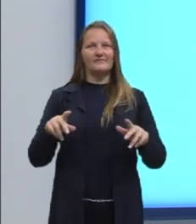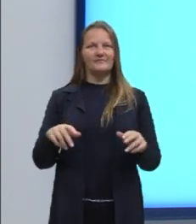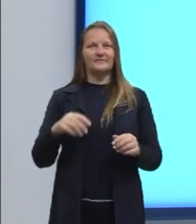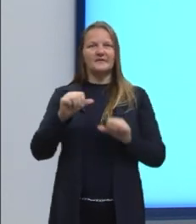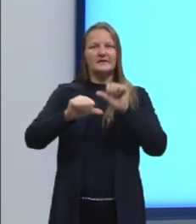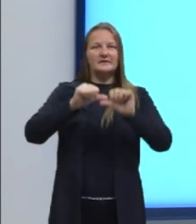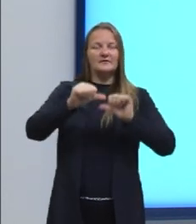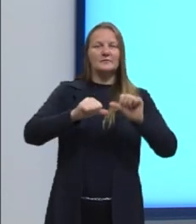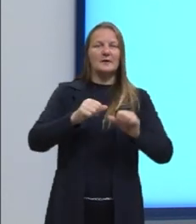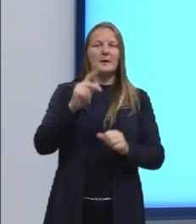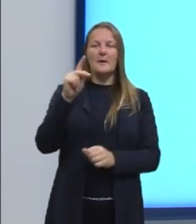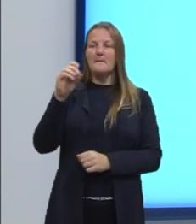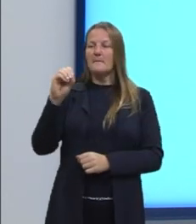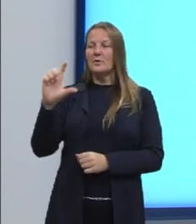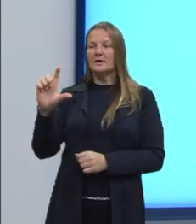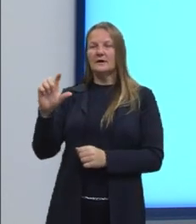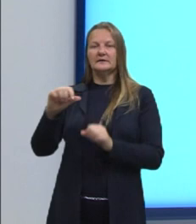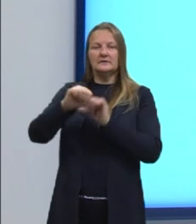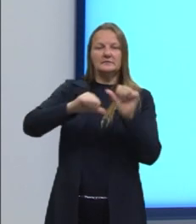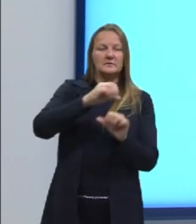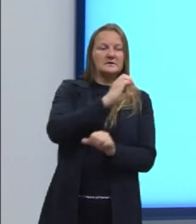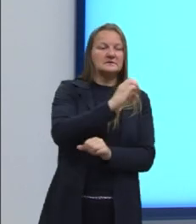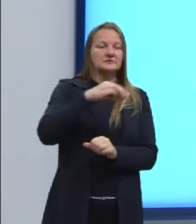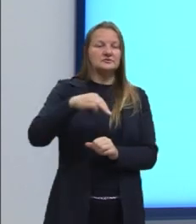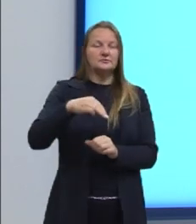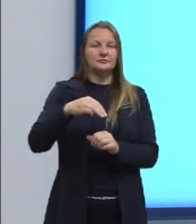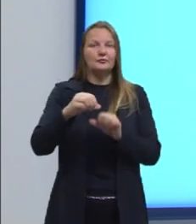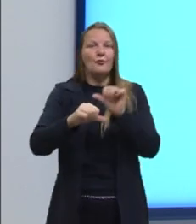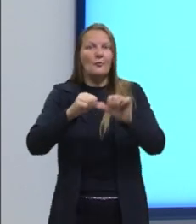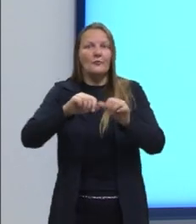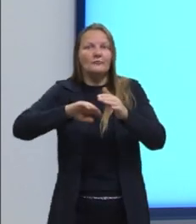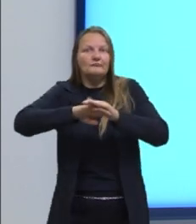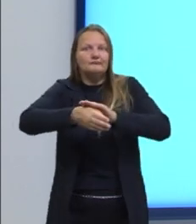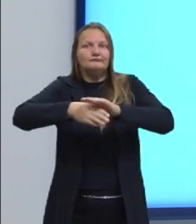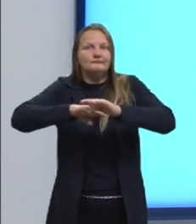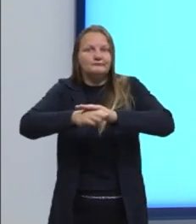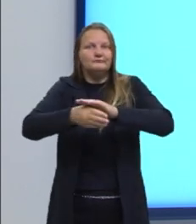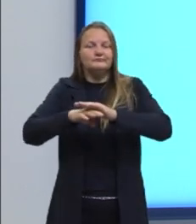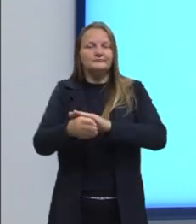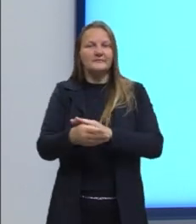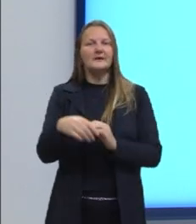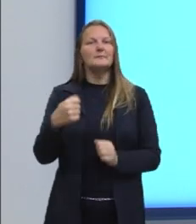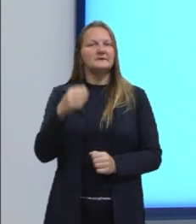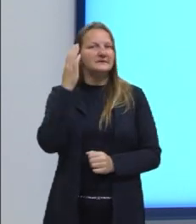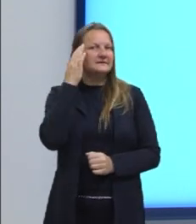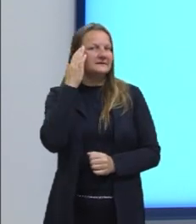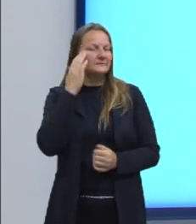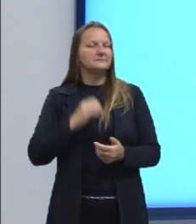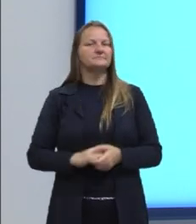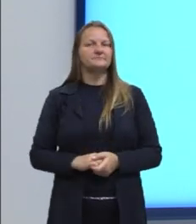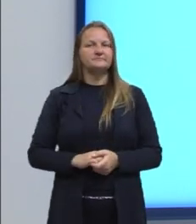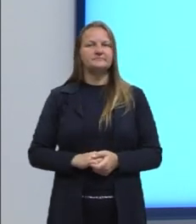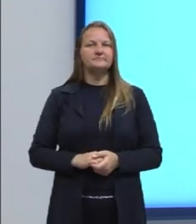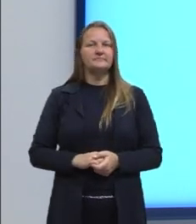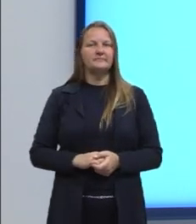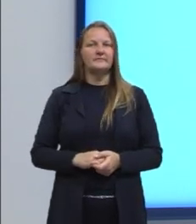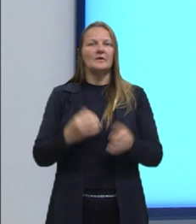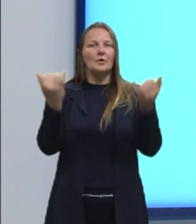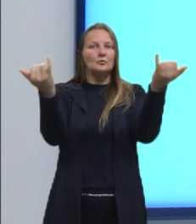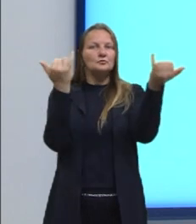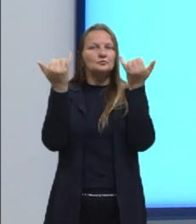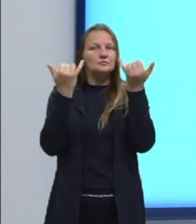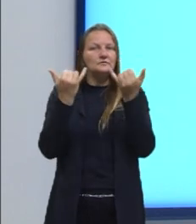transformar de polegada para centímetro, né? E aí, bom, essas questões assim, o enunciado